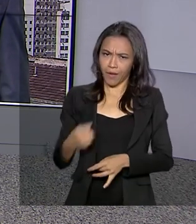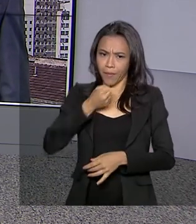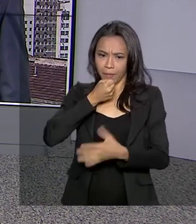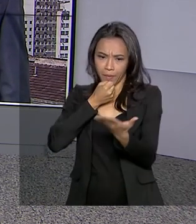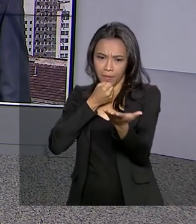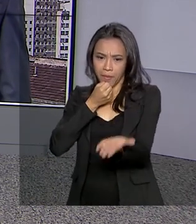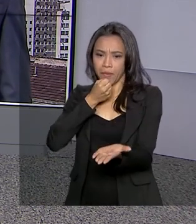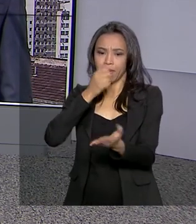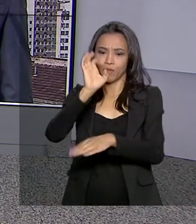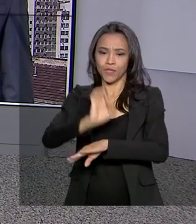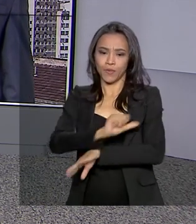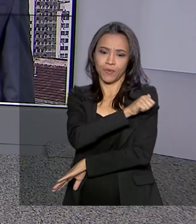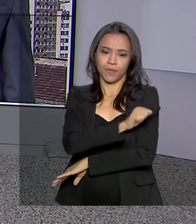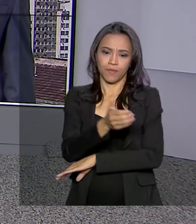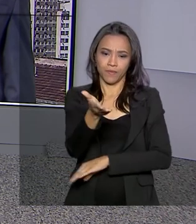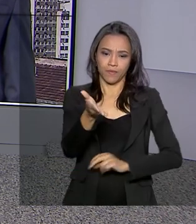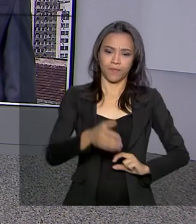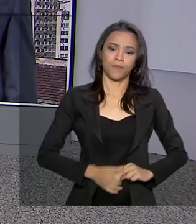Olá, Marcelo. Bom dia para você.